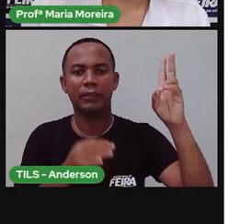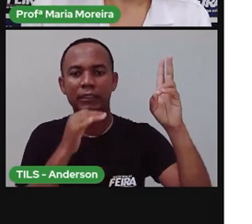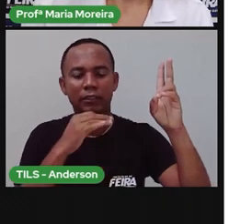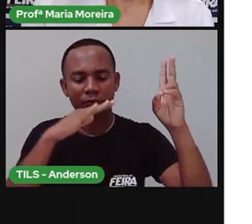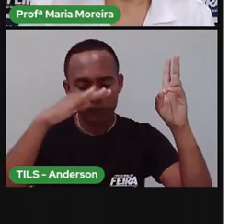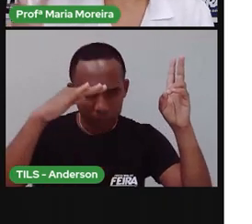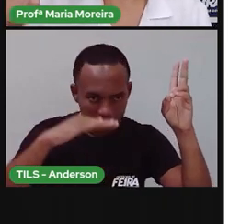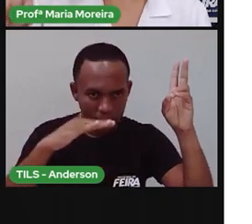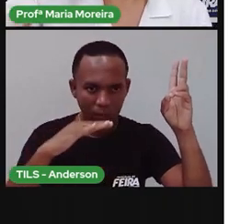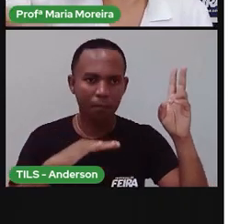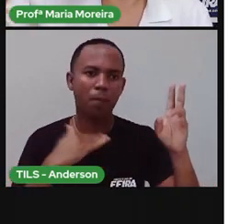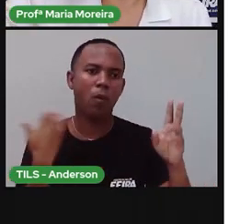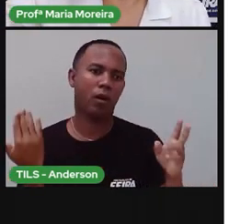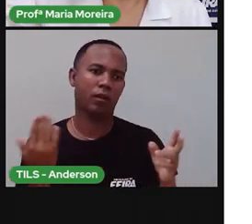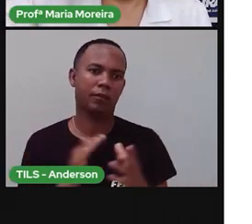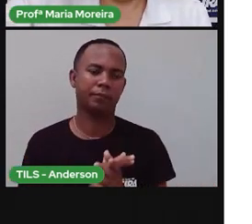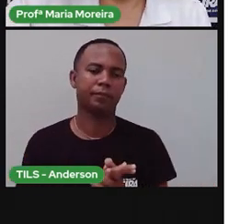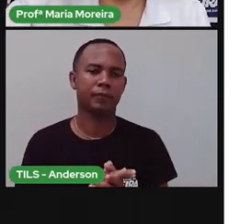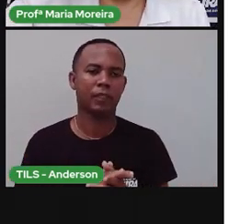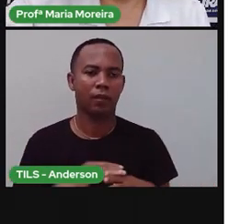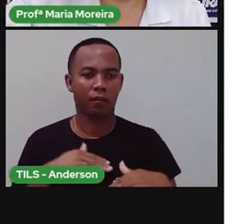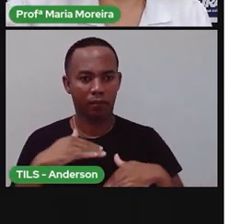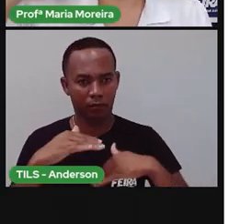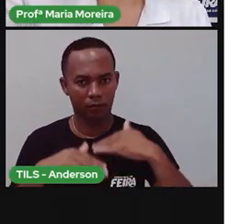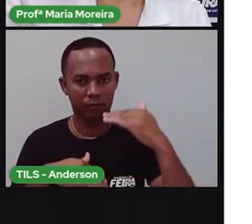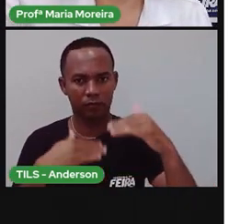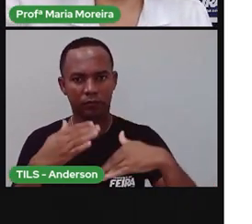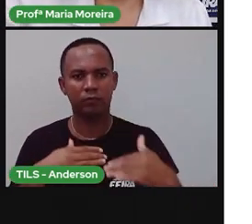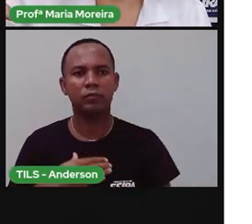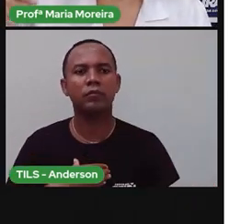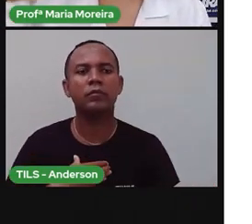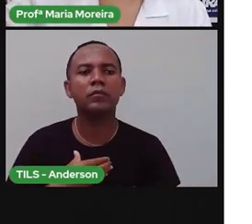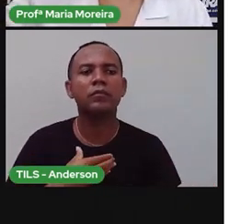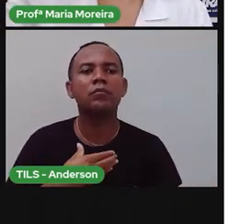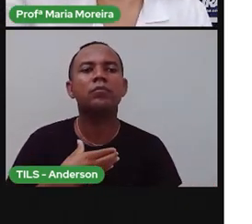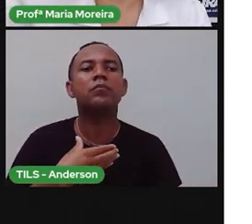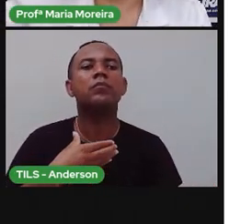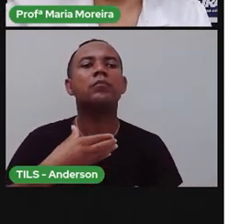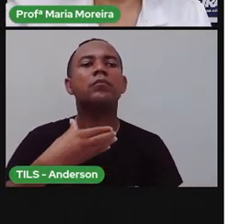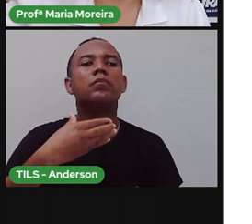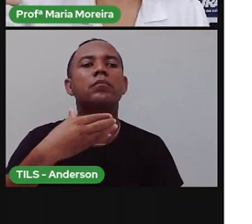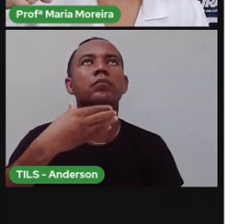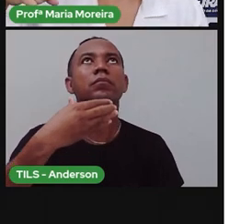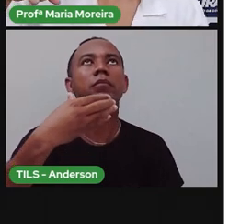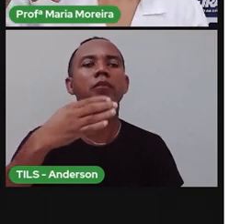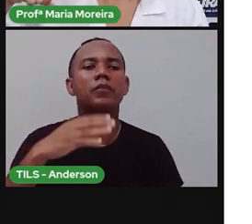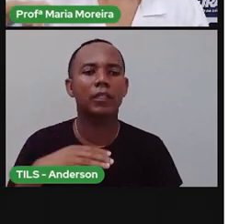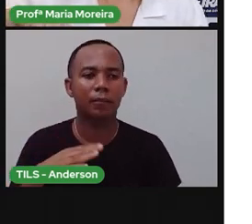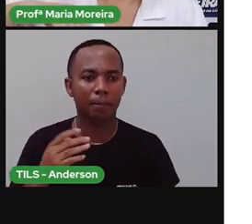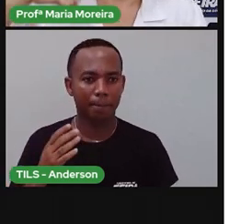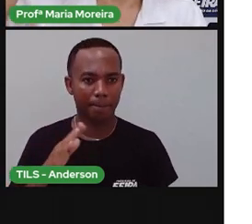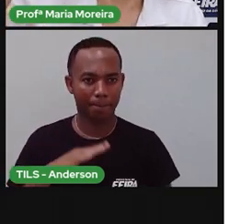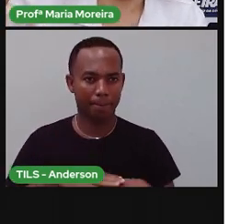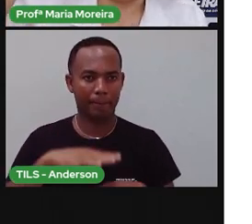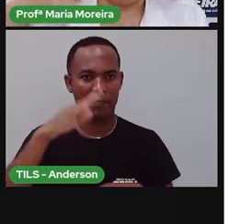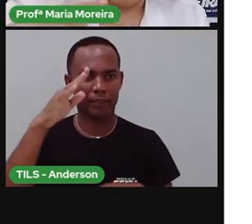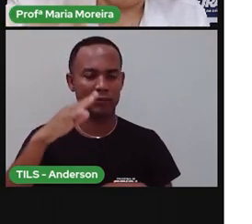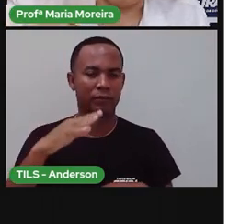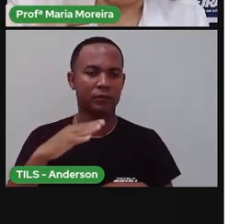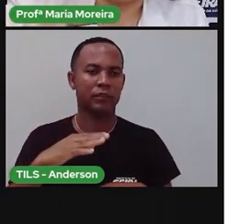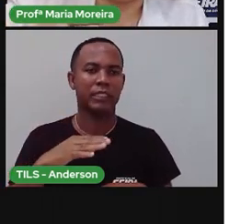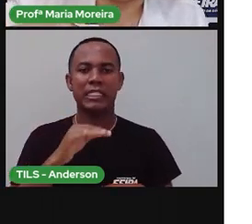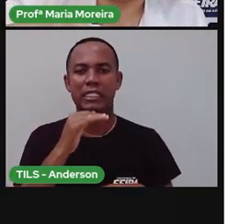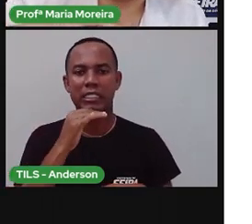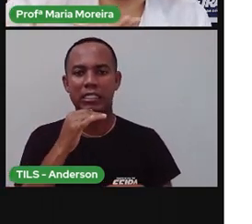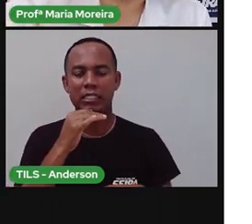triste, né? E aí, quanto mais o tempo passava, elas iam o Ficando com o pescoço o quê? Maior. E aí, a girafa com